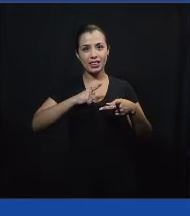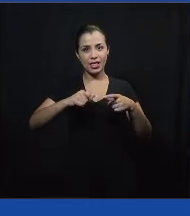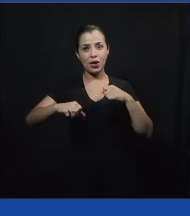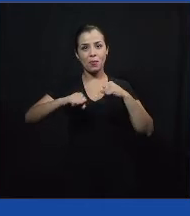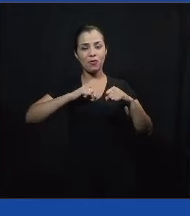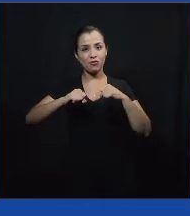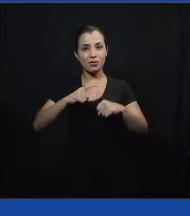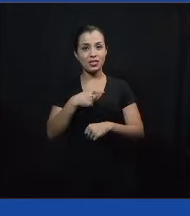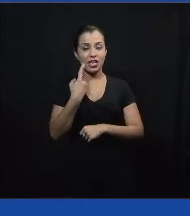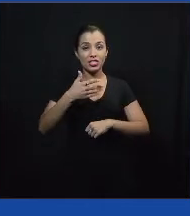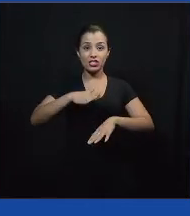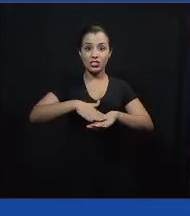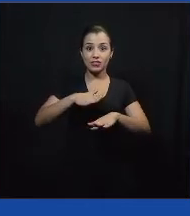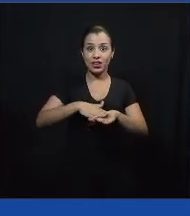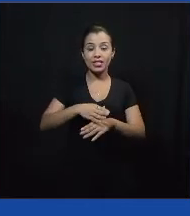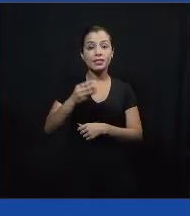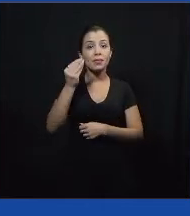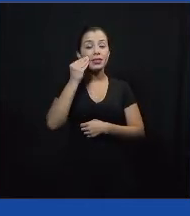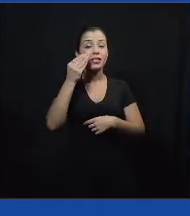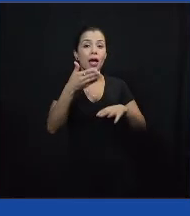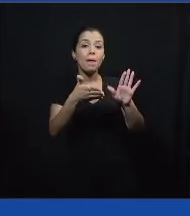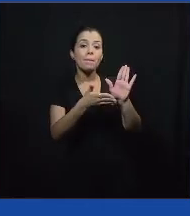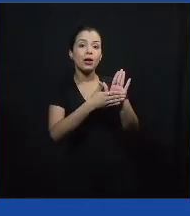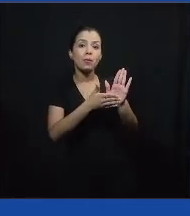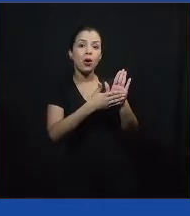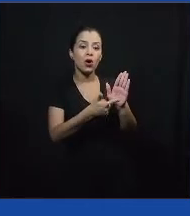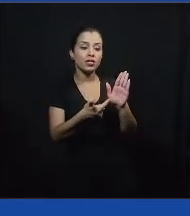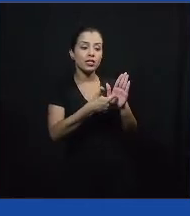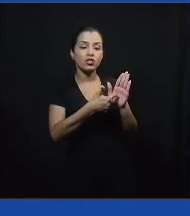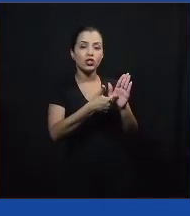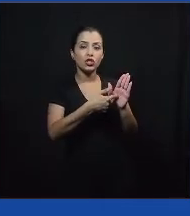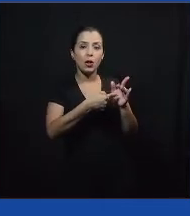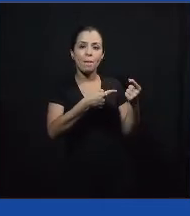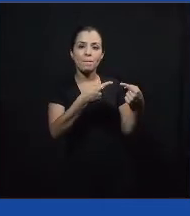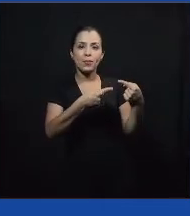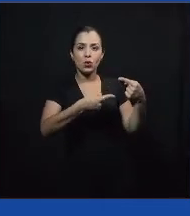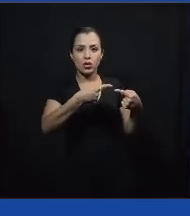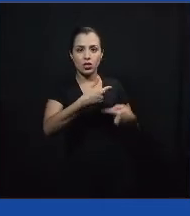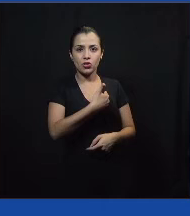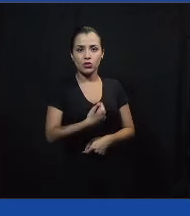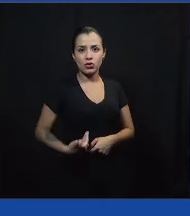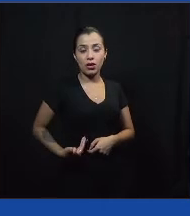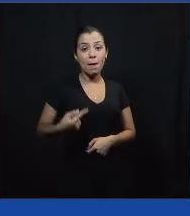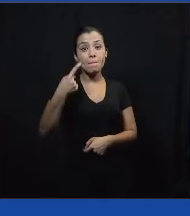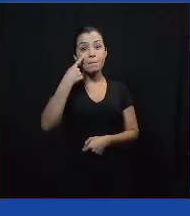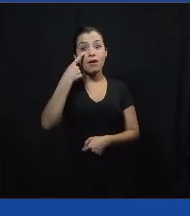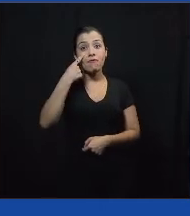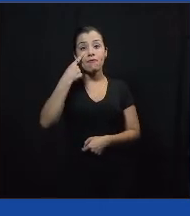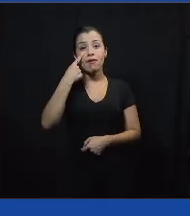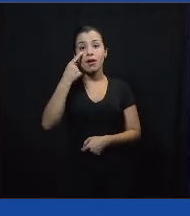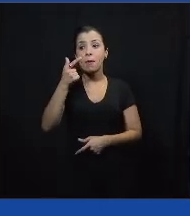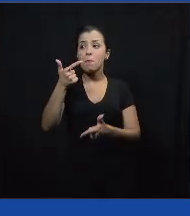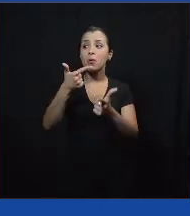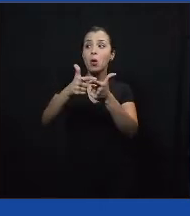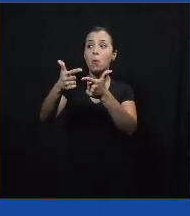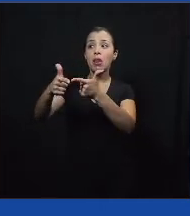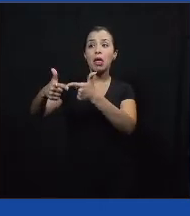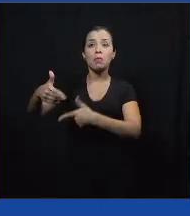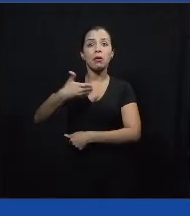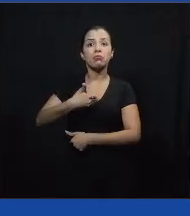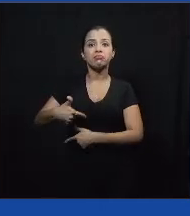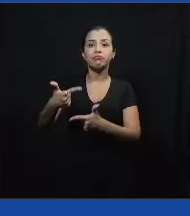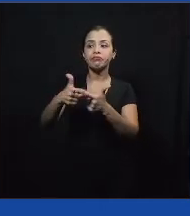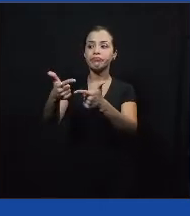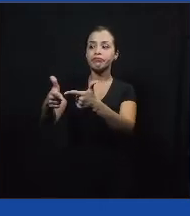para elaborar uma proposta de política pública, ou seja, diretrizes para resolver os mais diversos problemas públicos que a gente tem